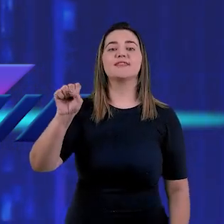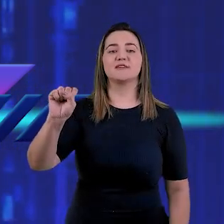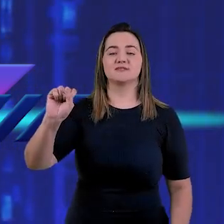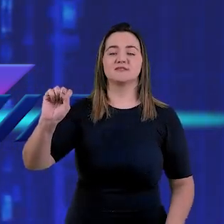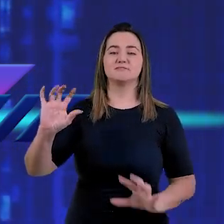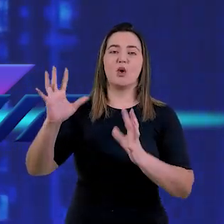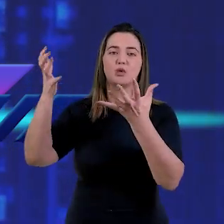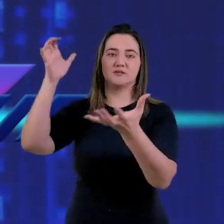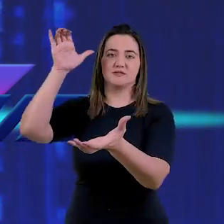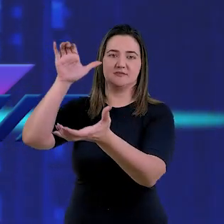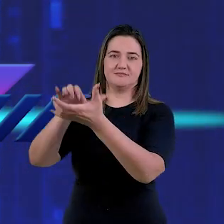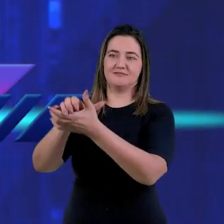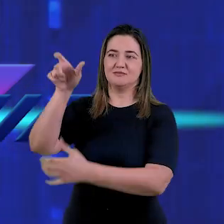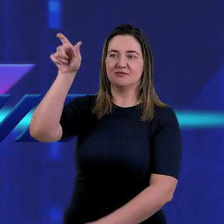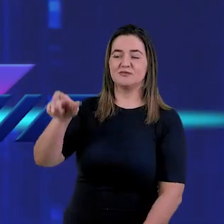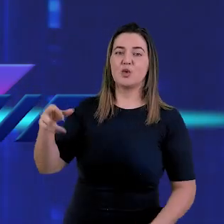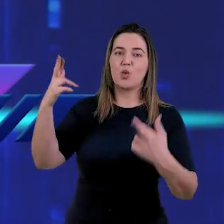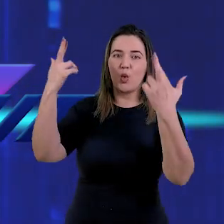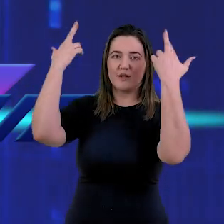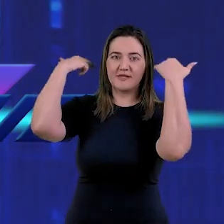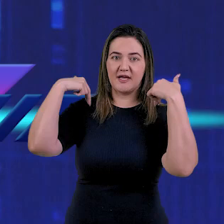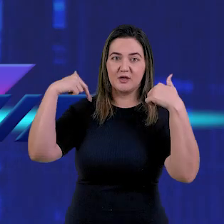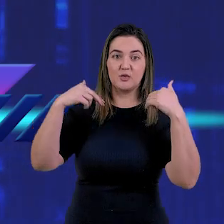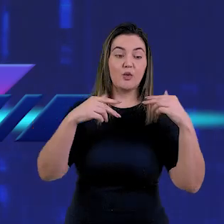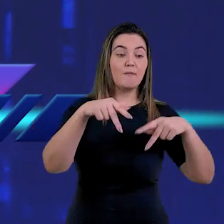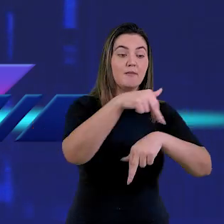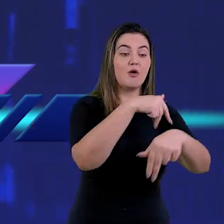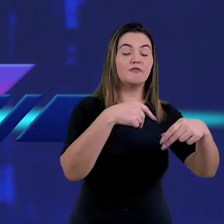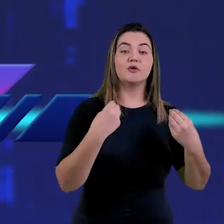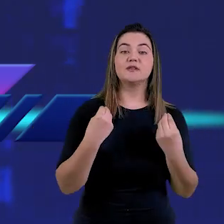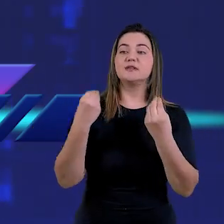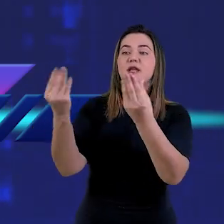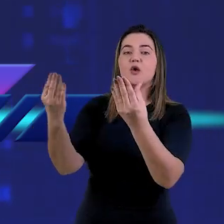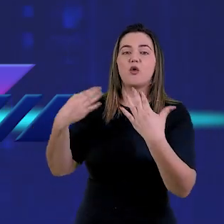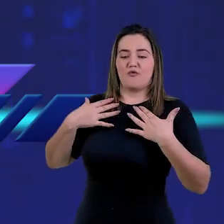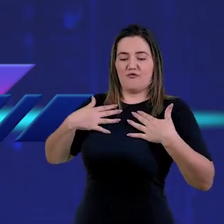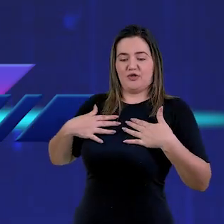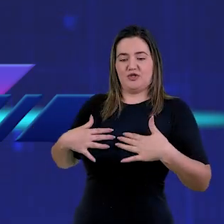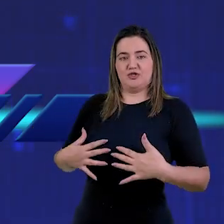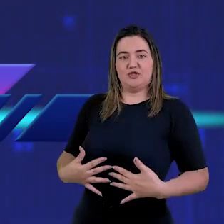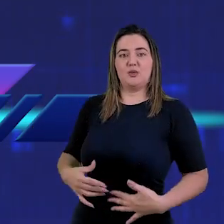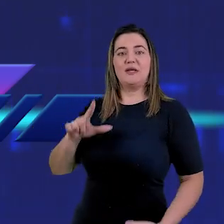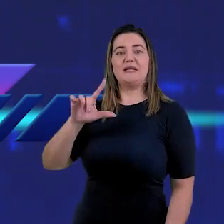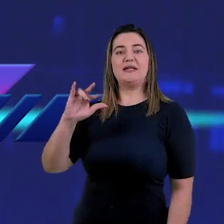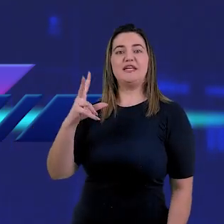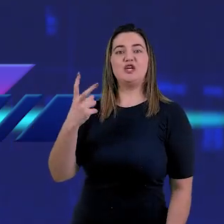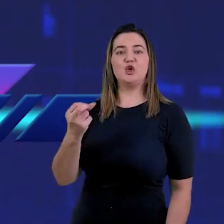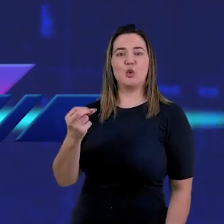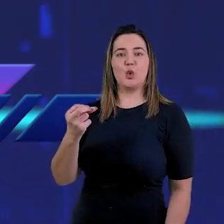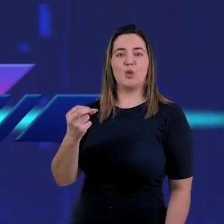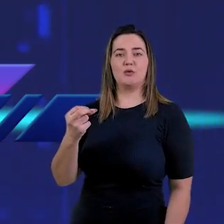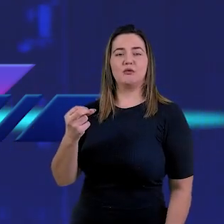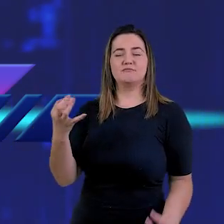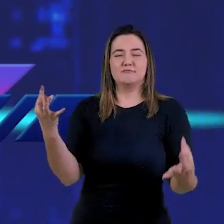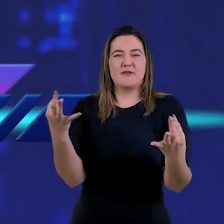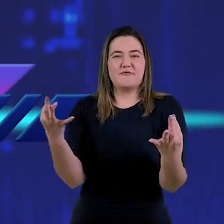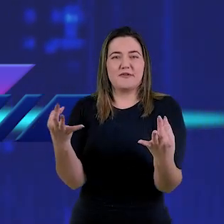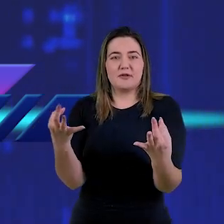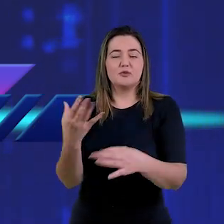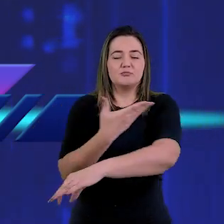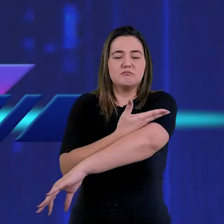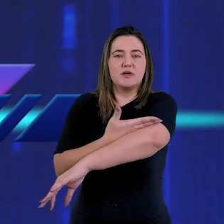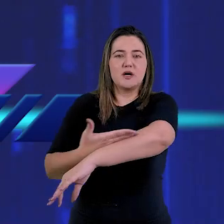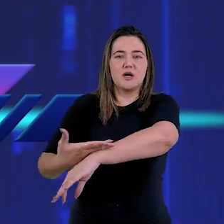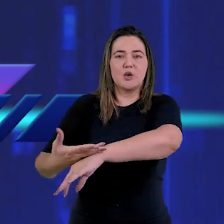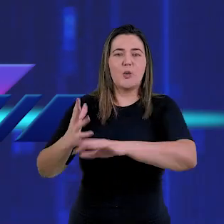a igreja lhe foi dado vestir-se de linho finíssimo, resplandecente e puro, conforme encontramos